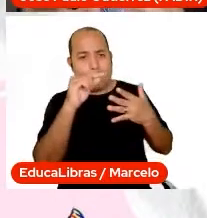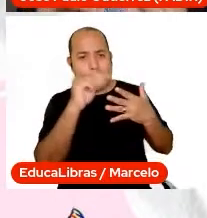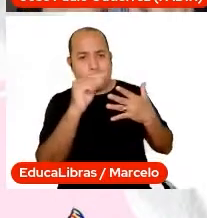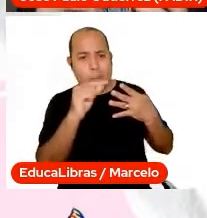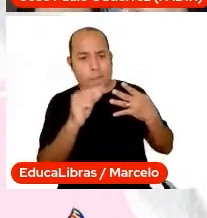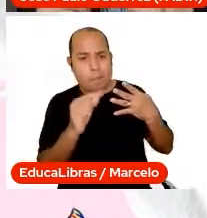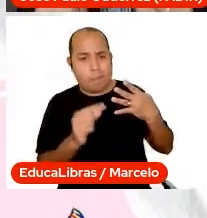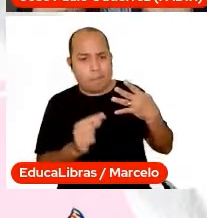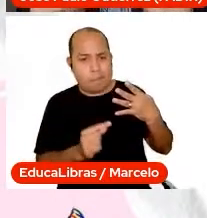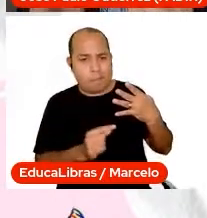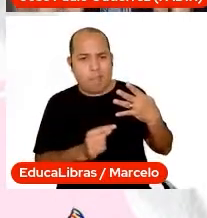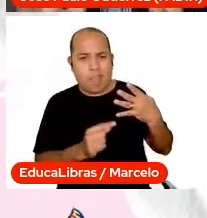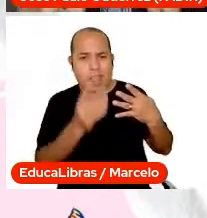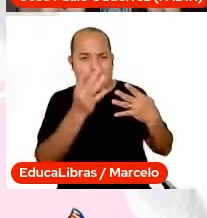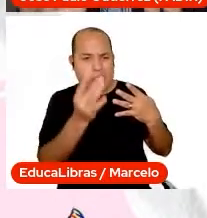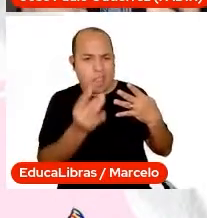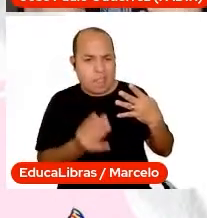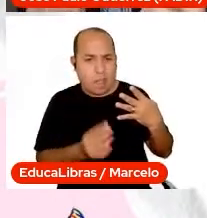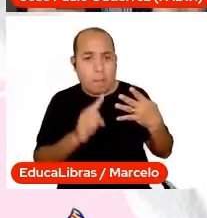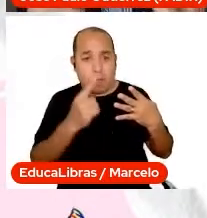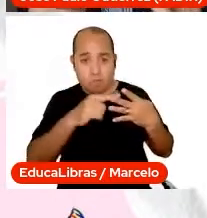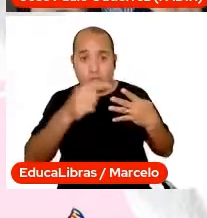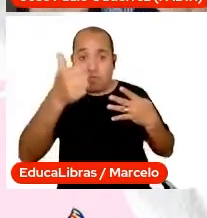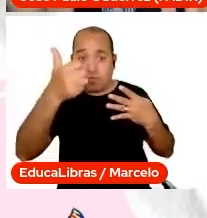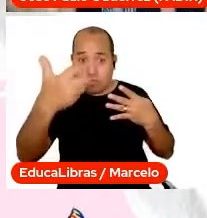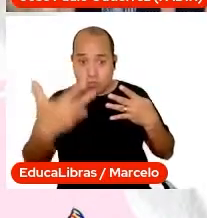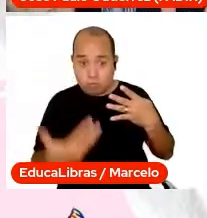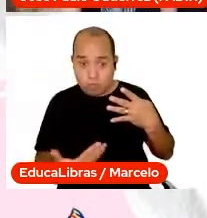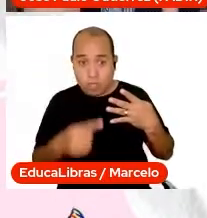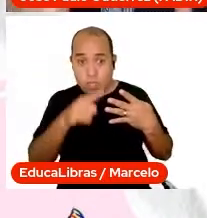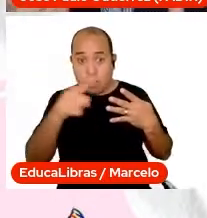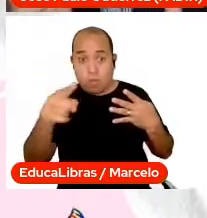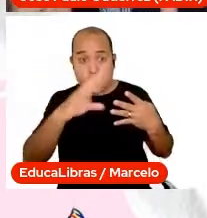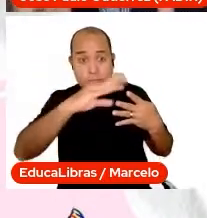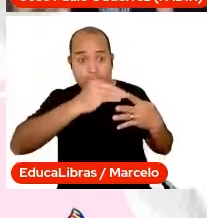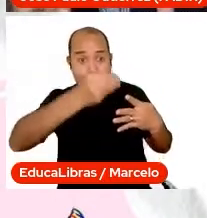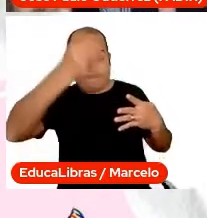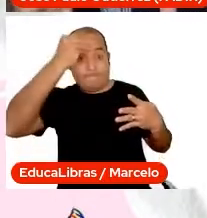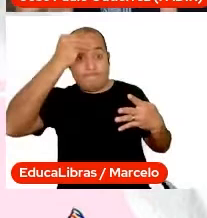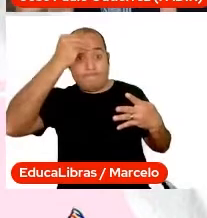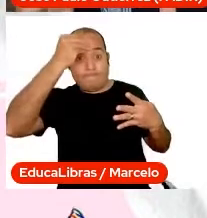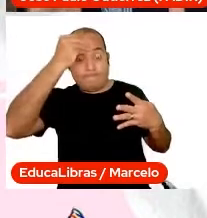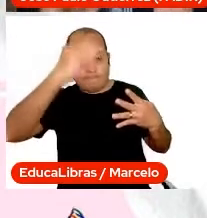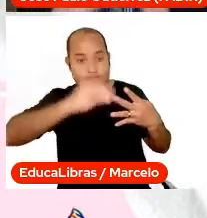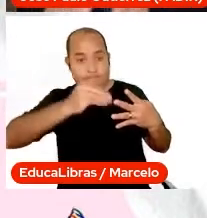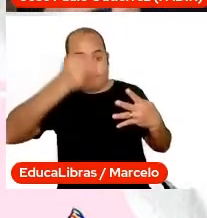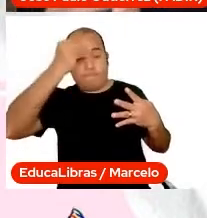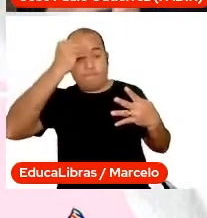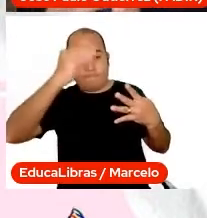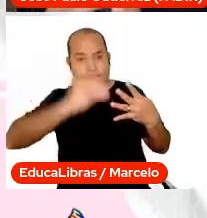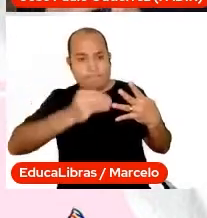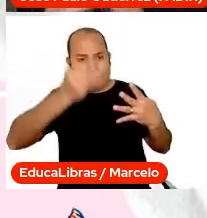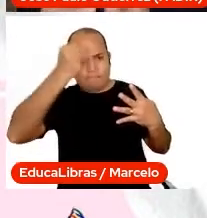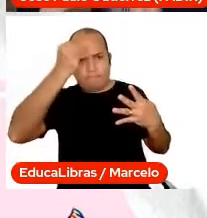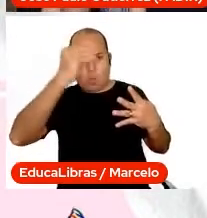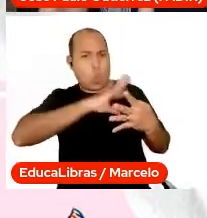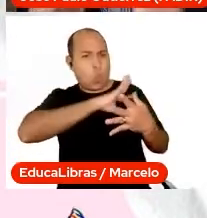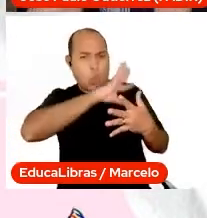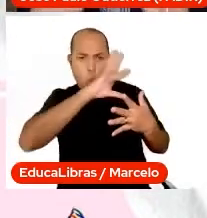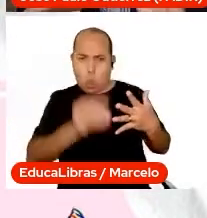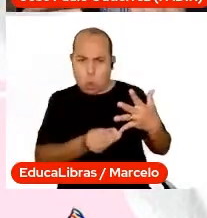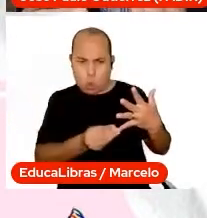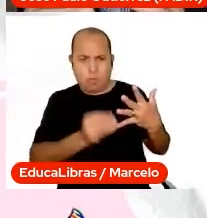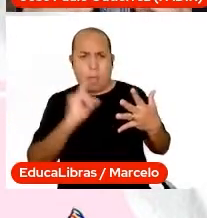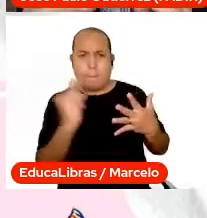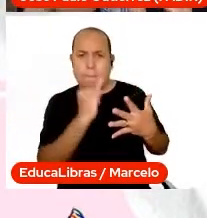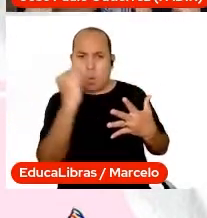quero, assim, trazê-los para que vocês conheçam, que você registre qual desses direitos realmente todos são importantes, mas qual